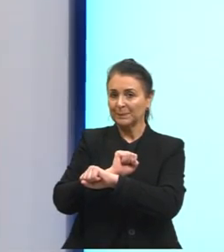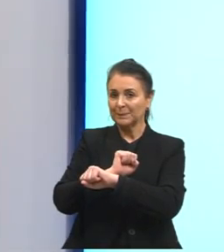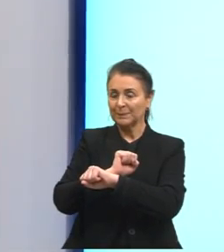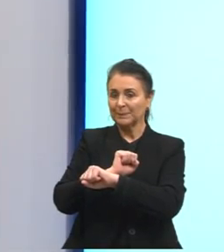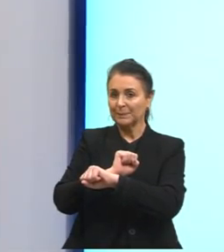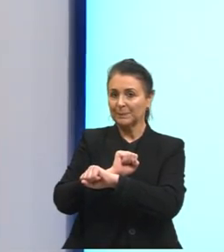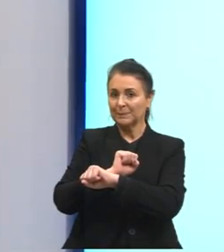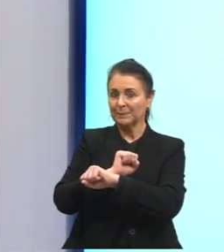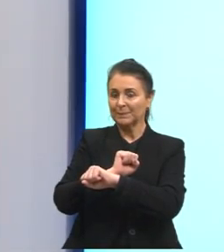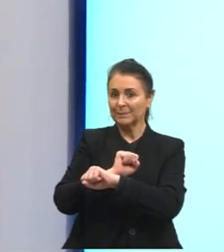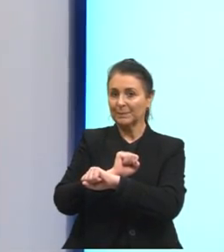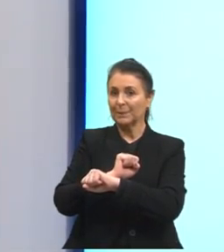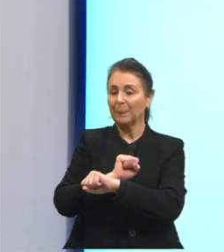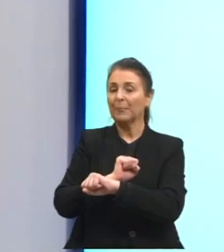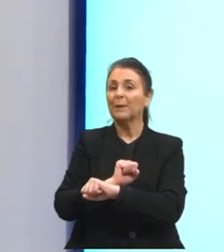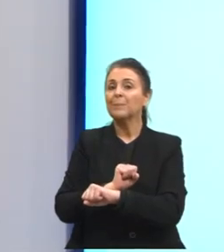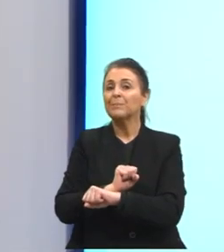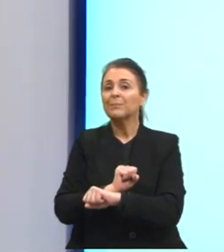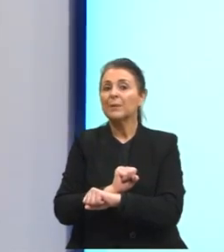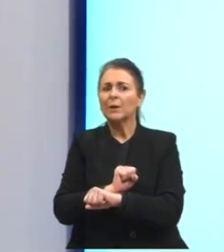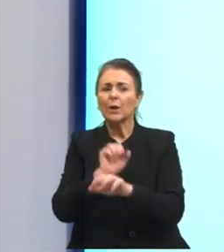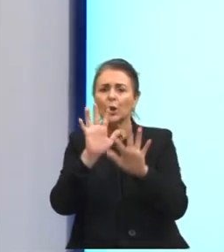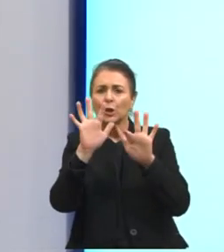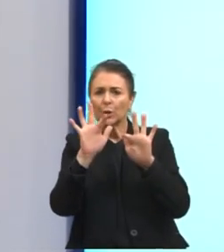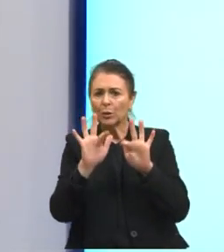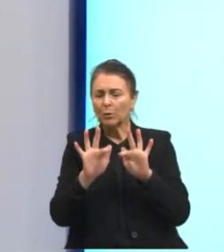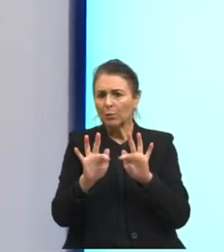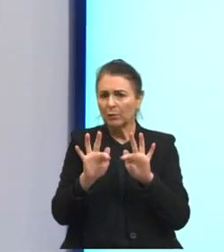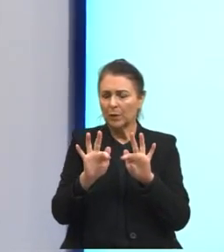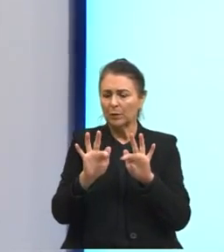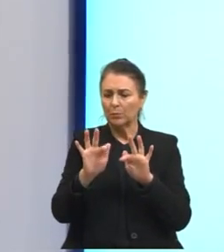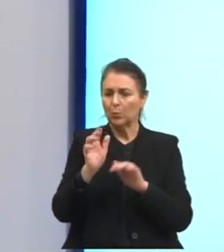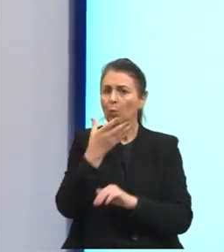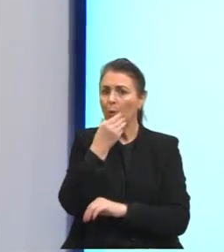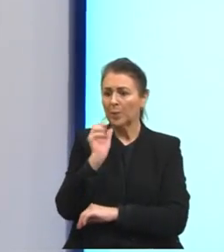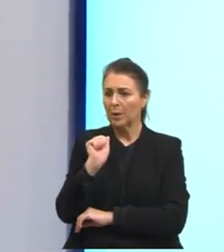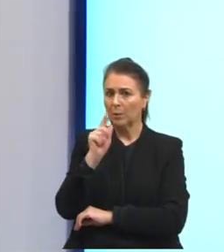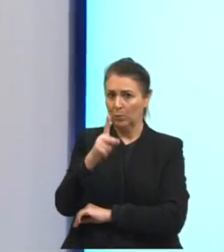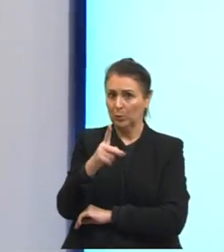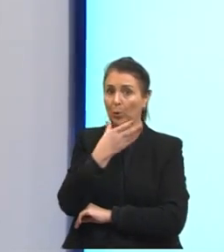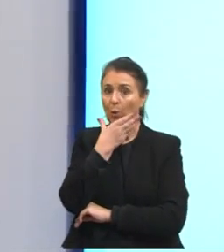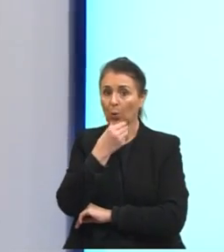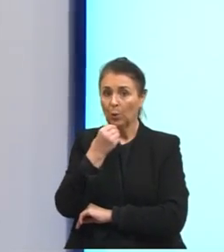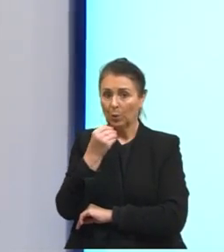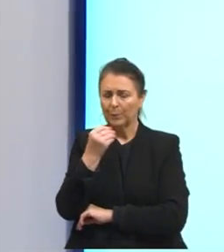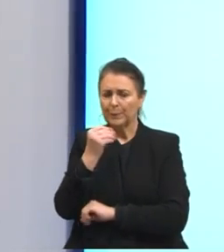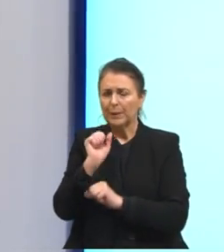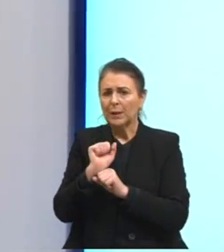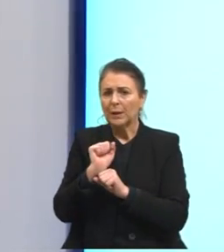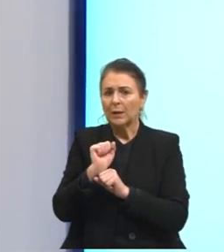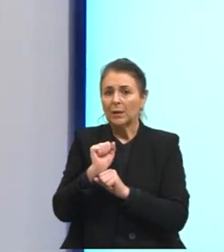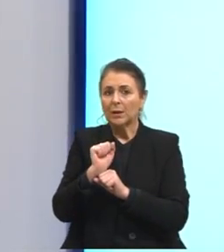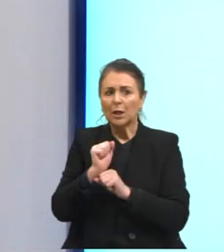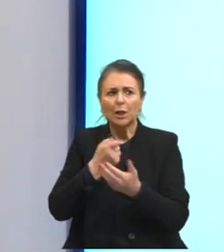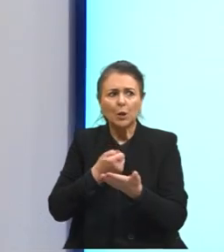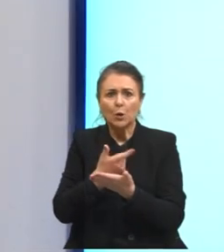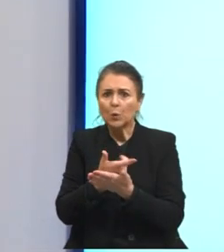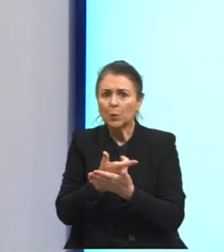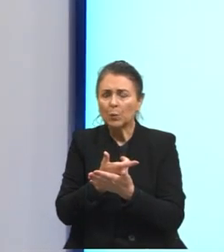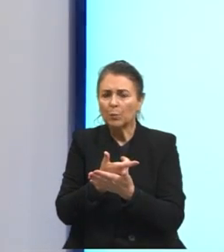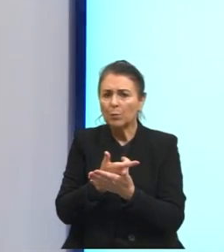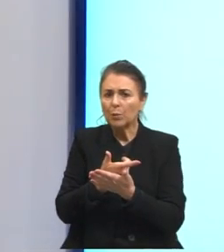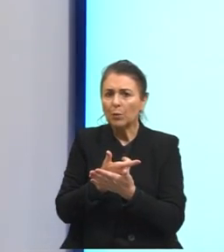outra. Então, quando terminou seus, quando se aposentou, Orlando se deu ao luxo de comprar